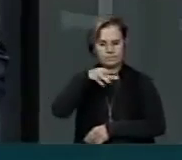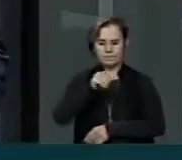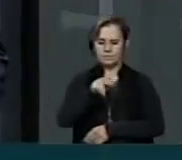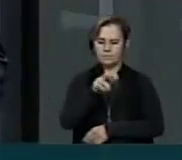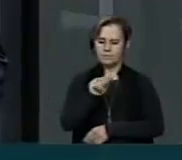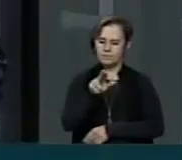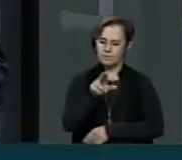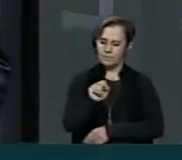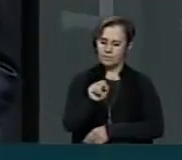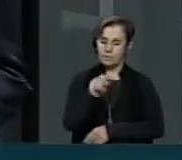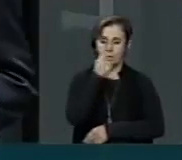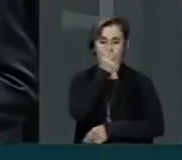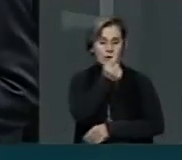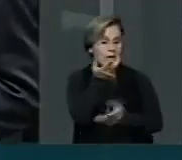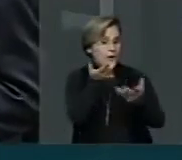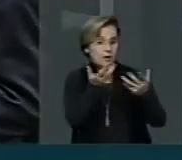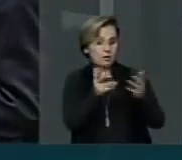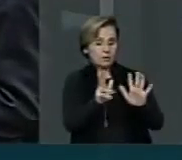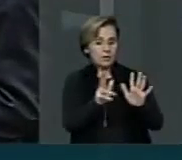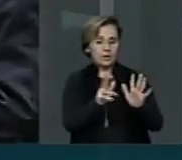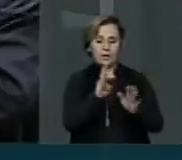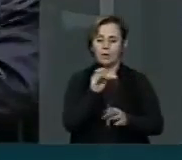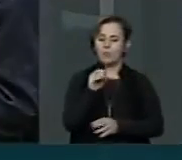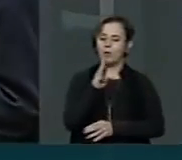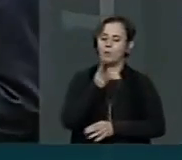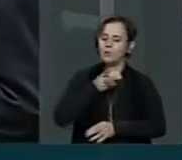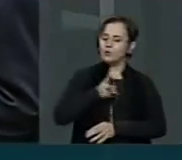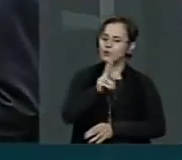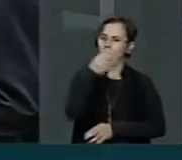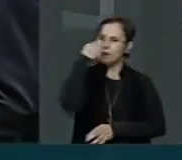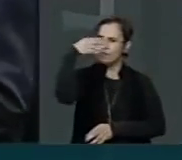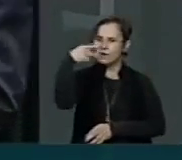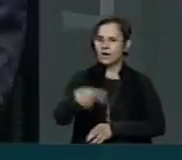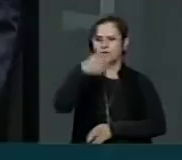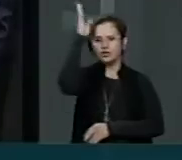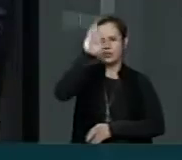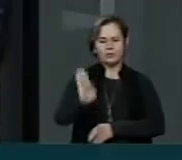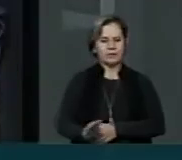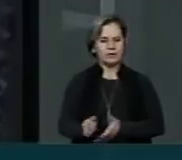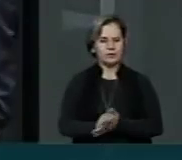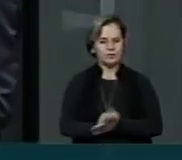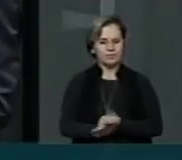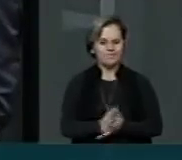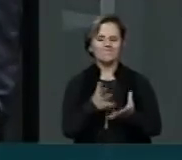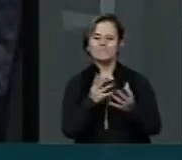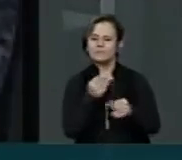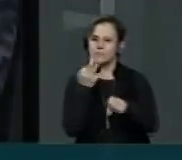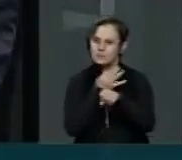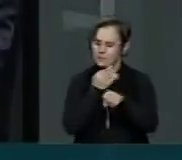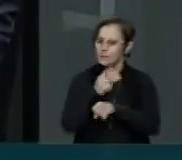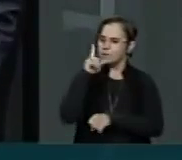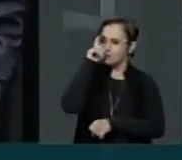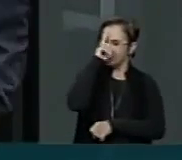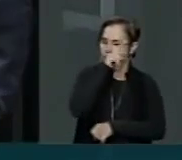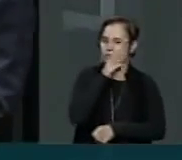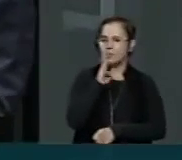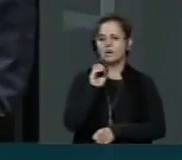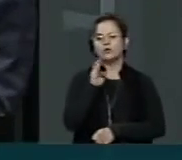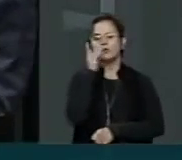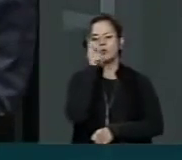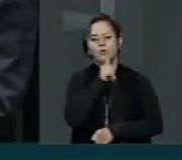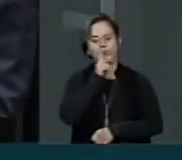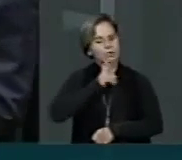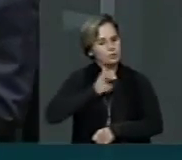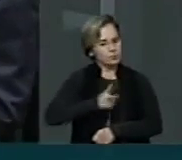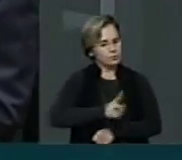não queriam deixar o Bob Marley seguir viagem no Brasil. Com muita dificuldade, o Bob Marley conseguiu seguir viagem.